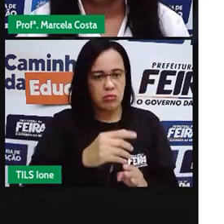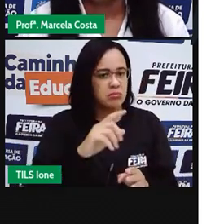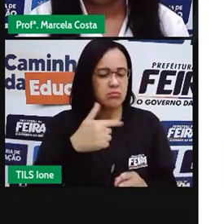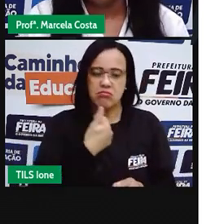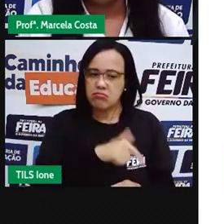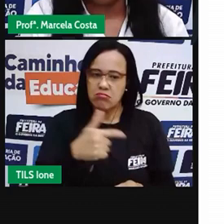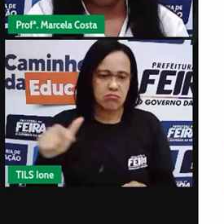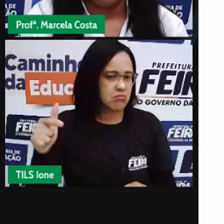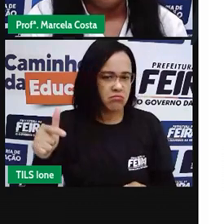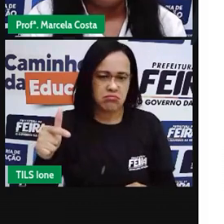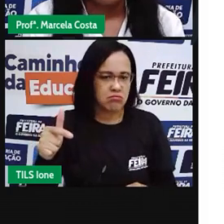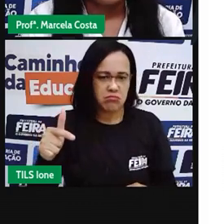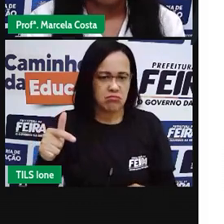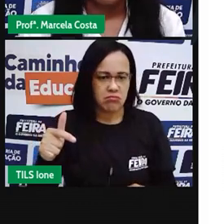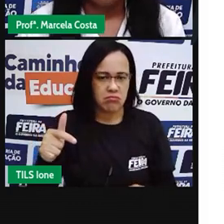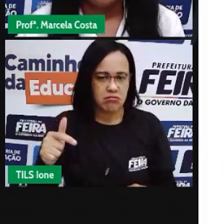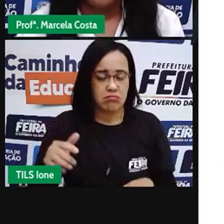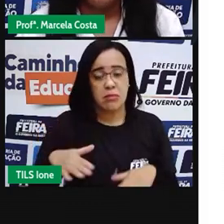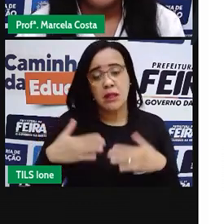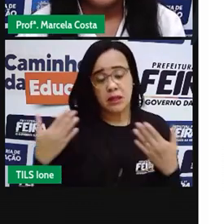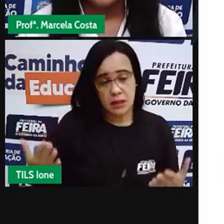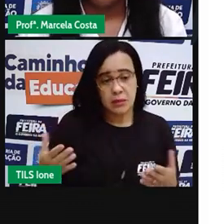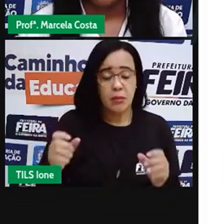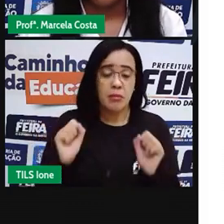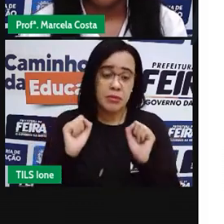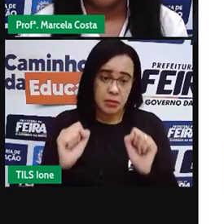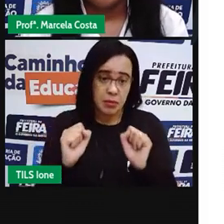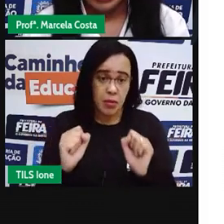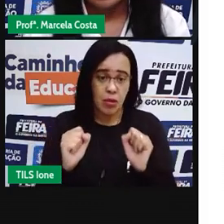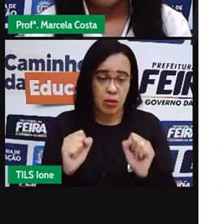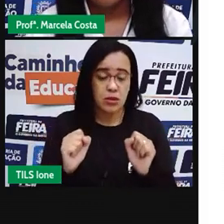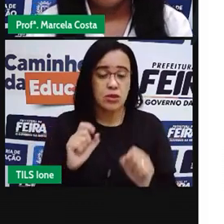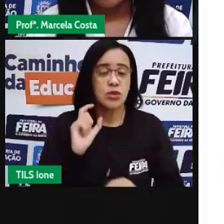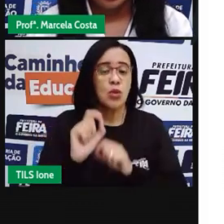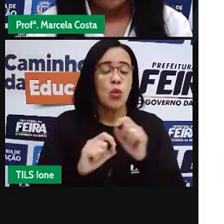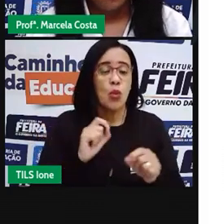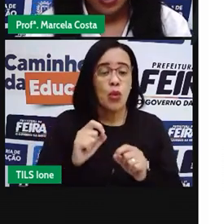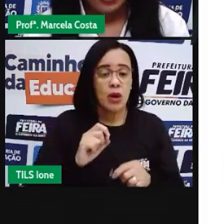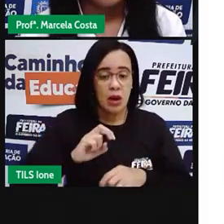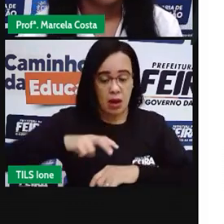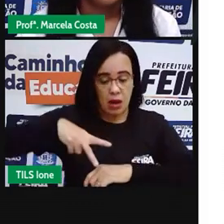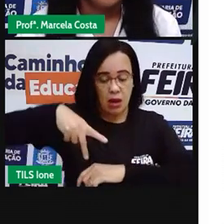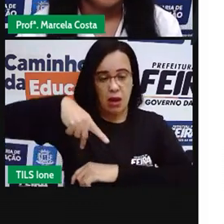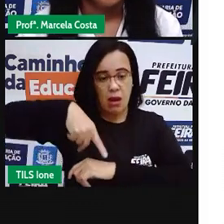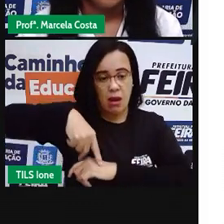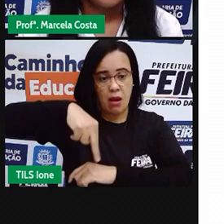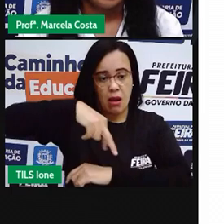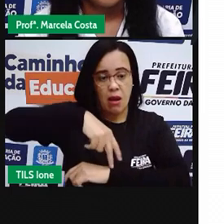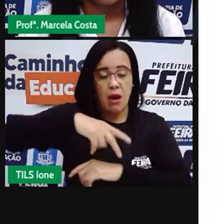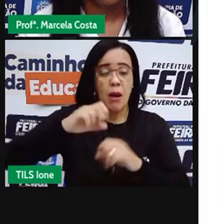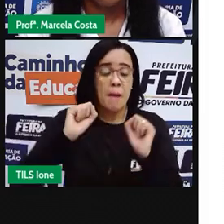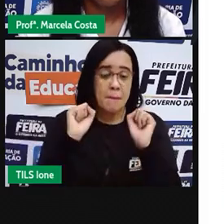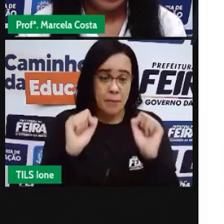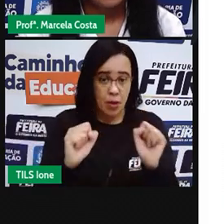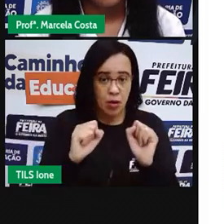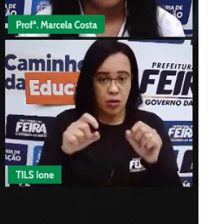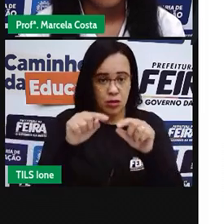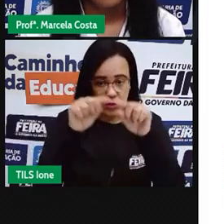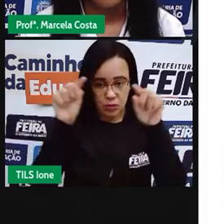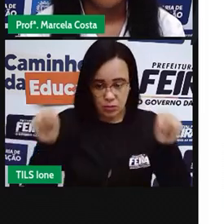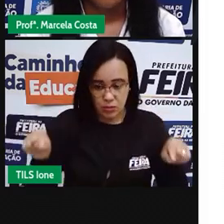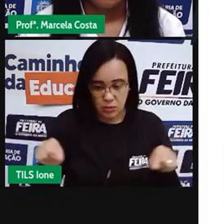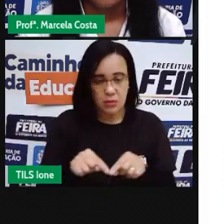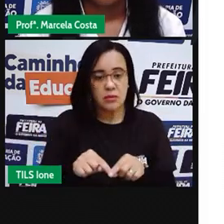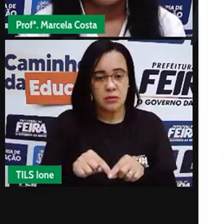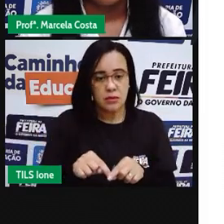da mesma forma, você pode medir, por exemplo, o seu quarto, a sua sala com passos.